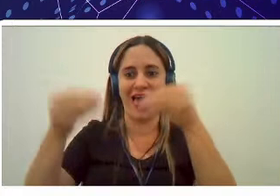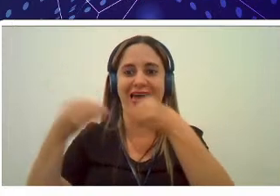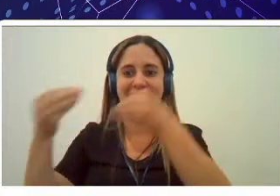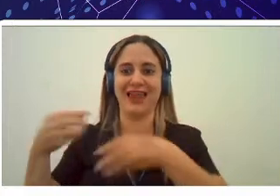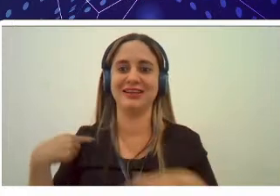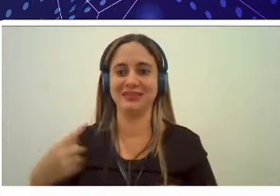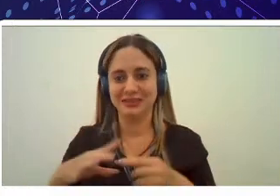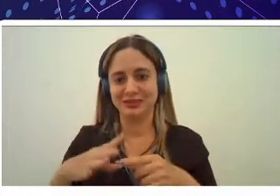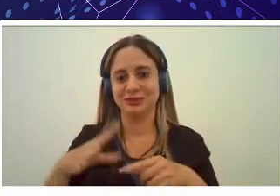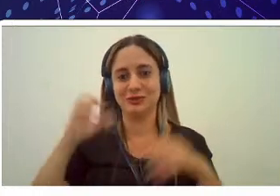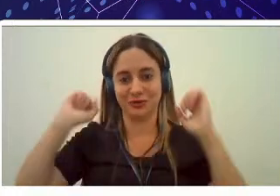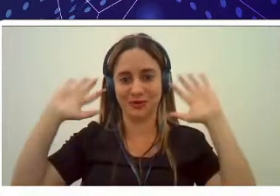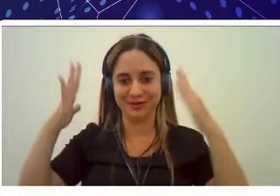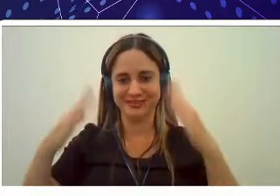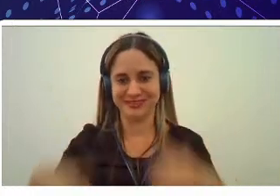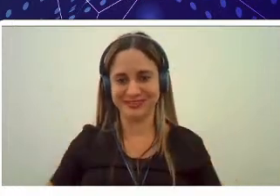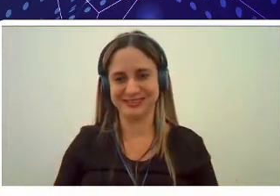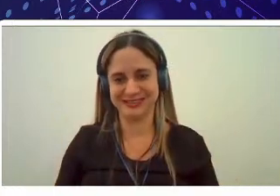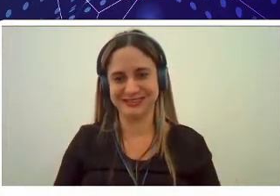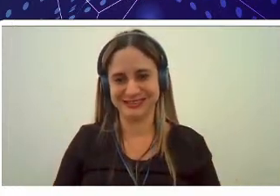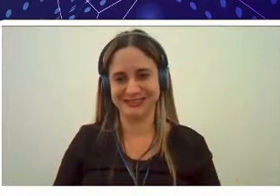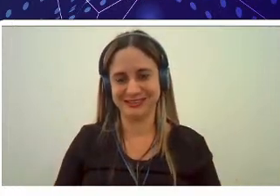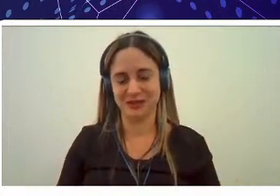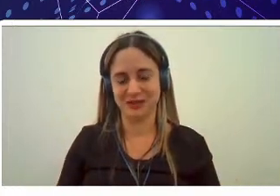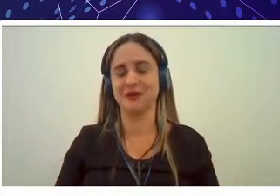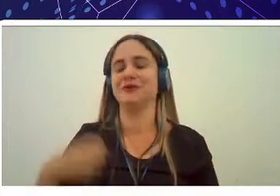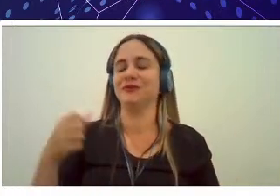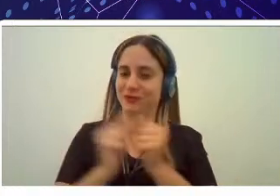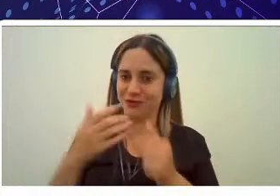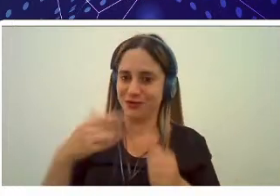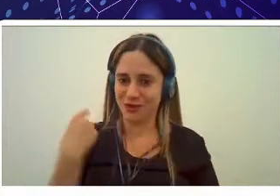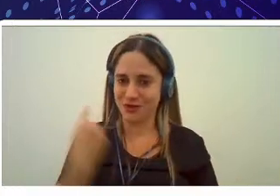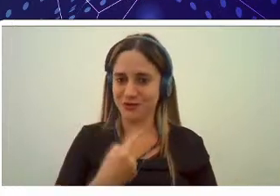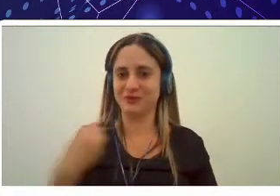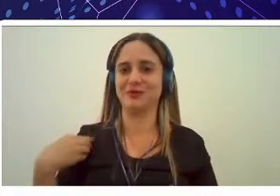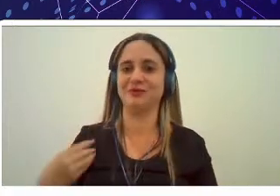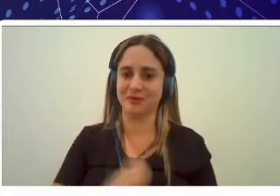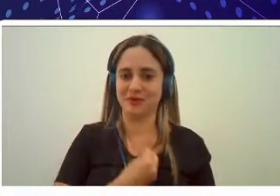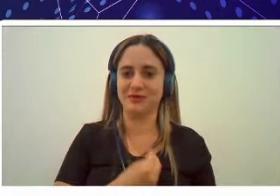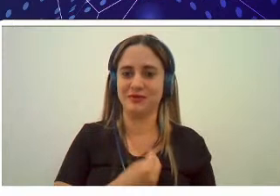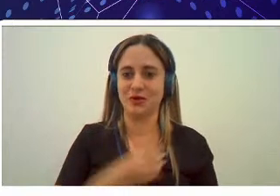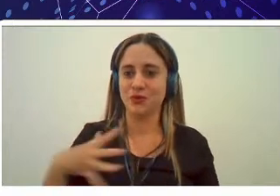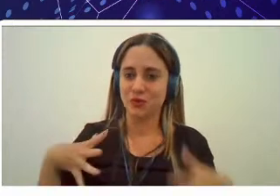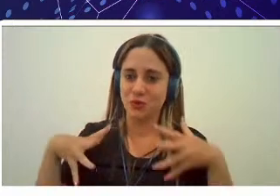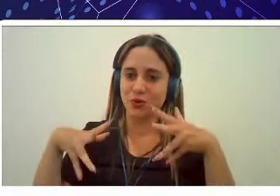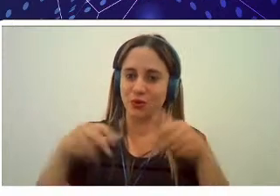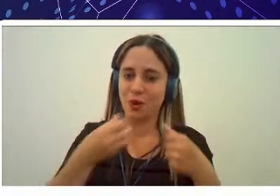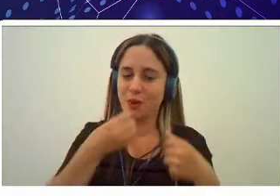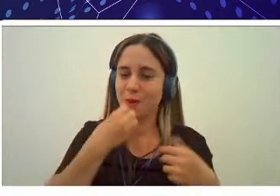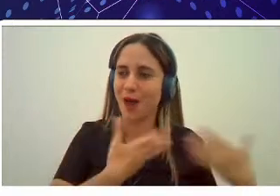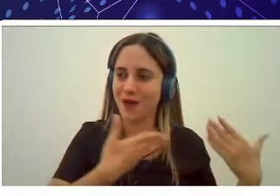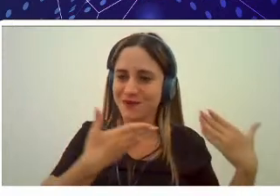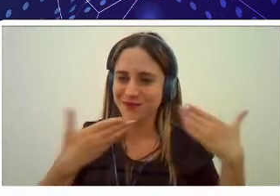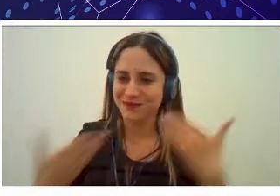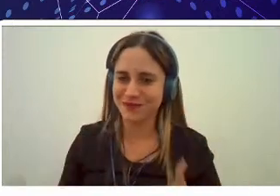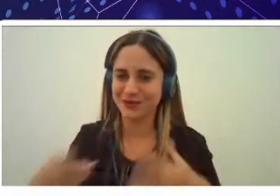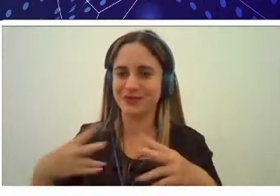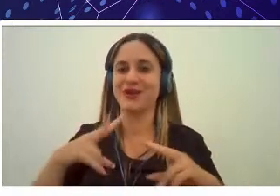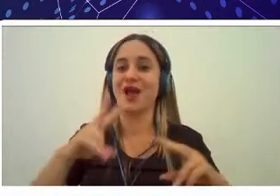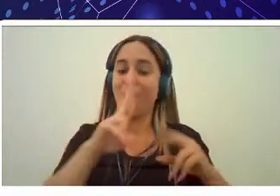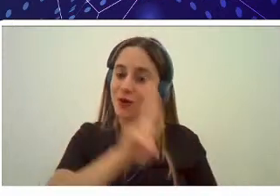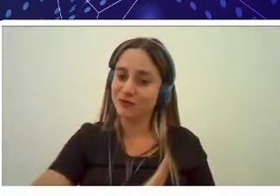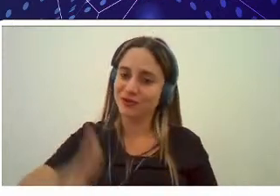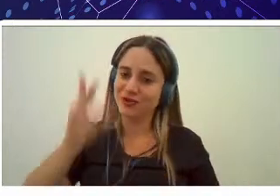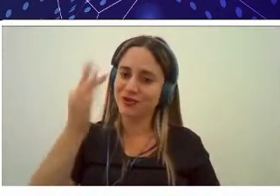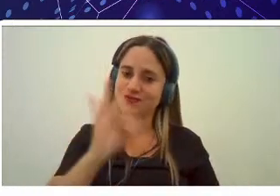sequência do evento Fiquem conosco participem e mais uma vez sejam todos muito bem-vindos à Universidade